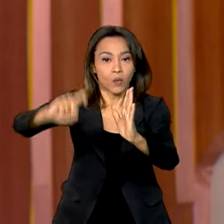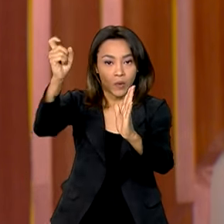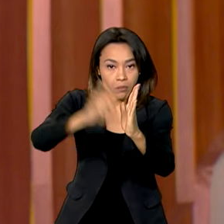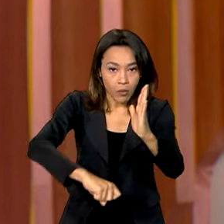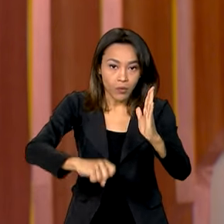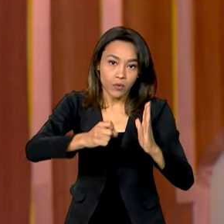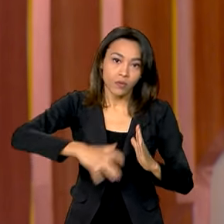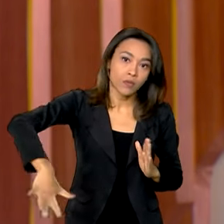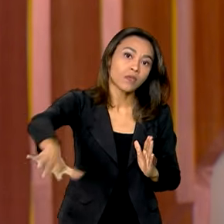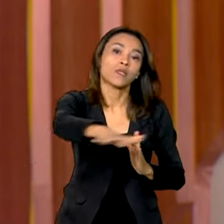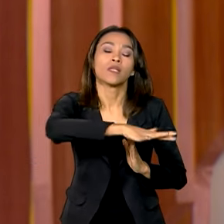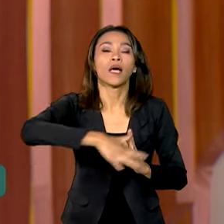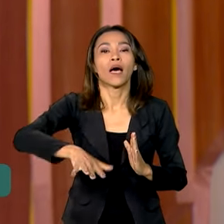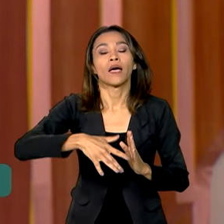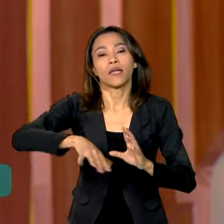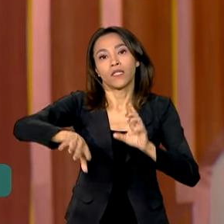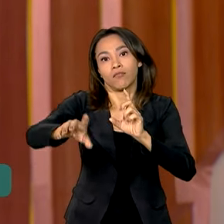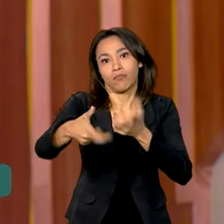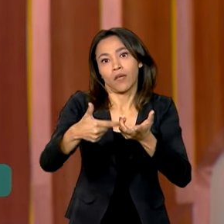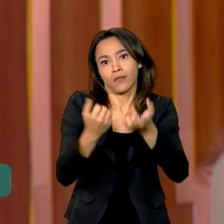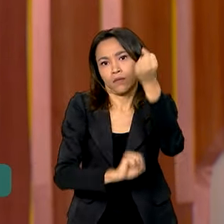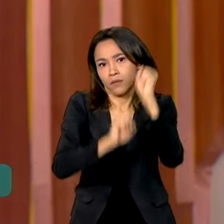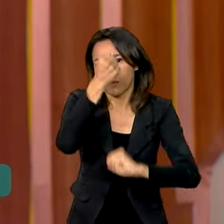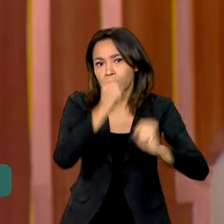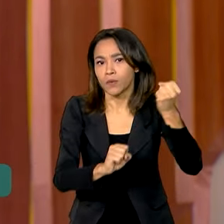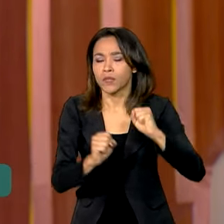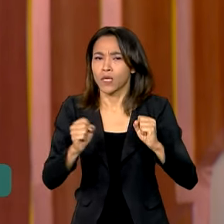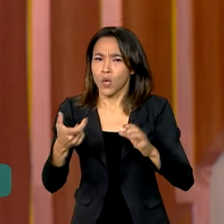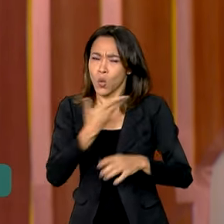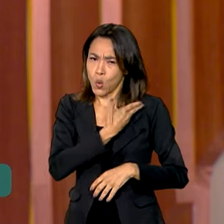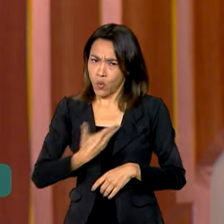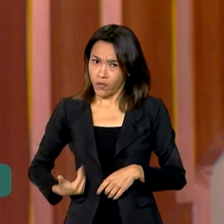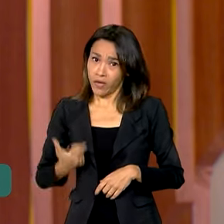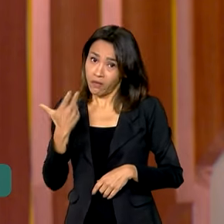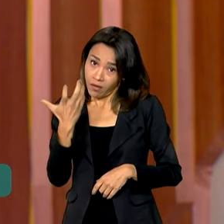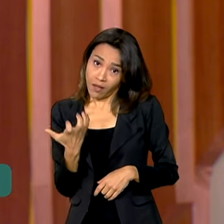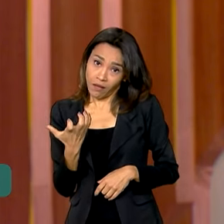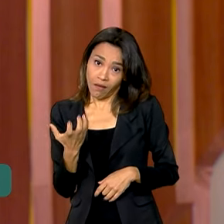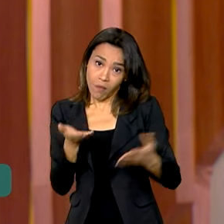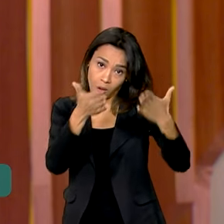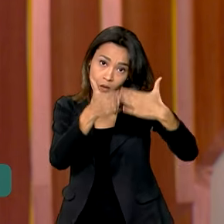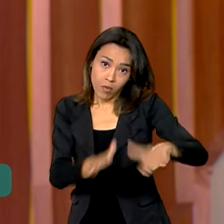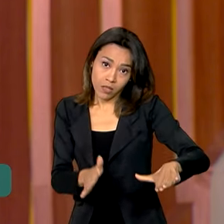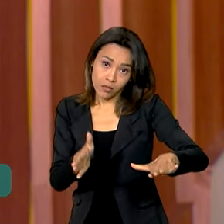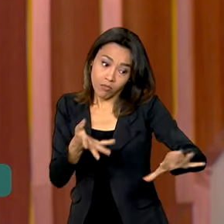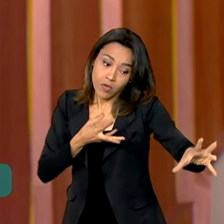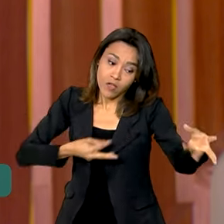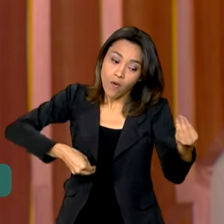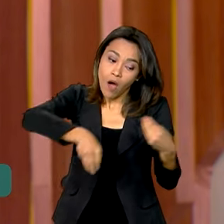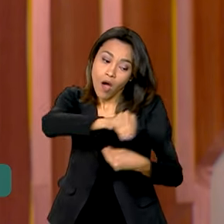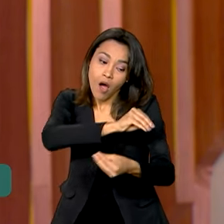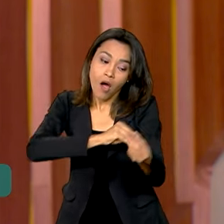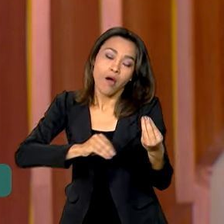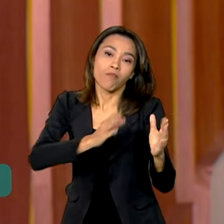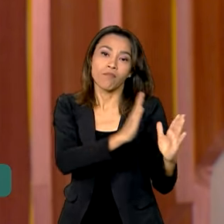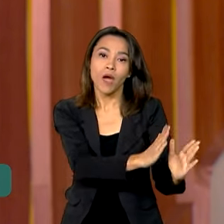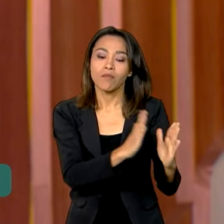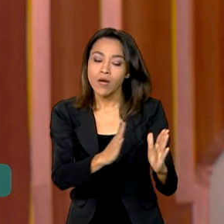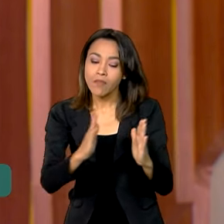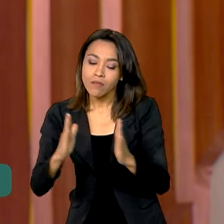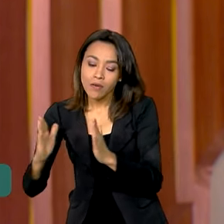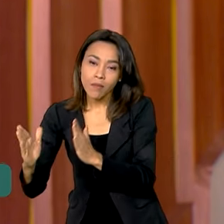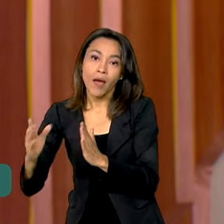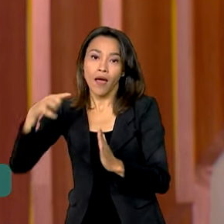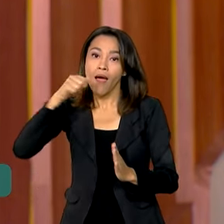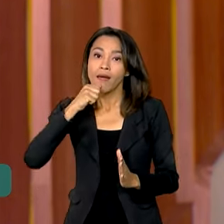produtivo. O governo propôs uma solução híbrida, com descontos sendo reduzidos de forma escalonada. Ainda